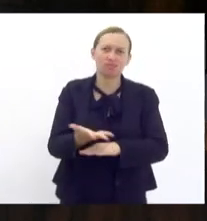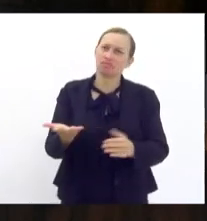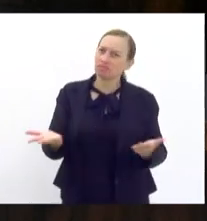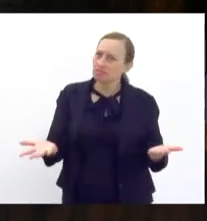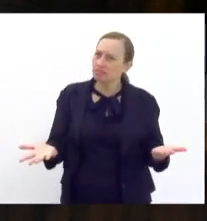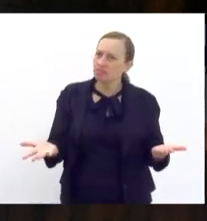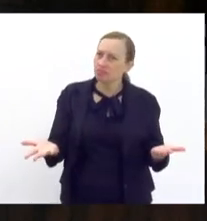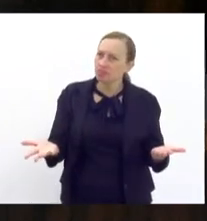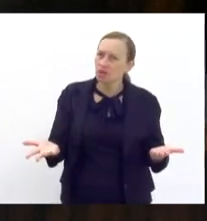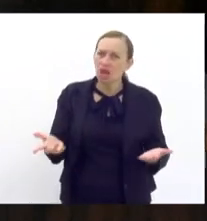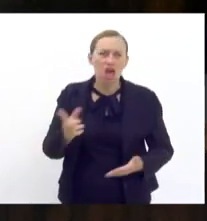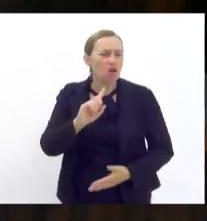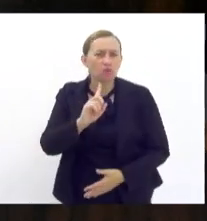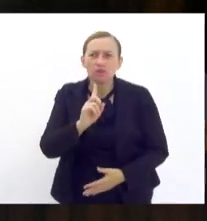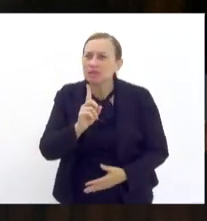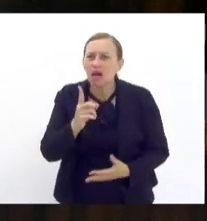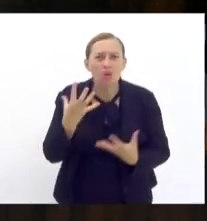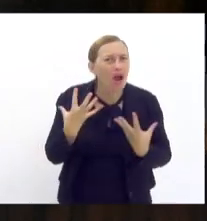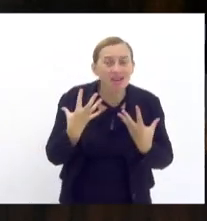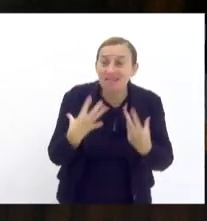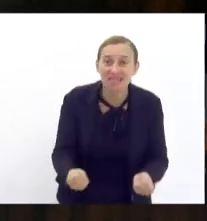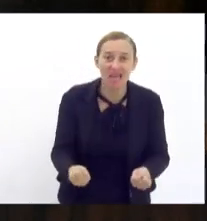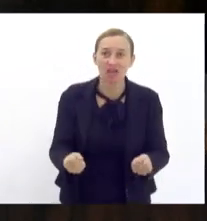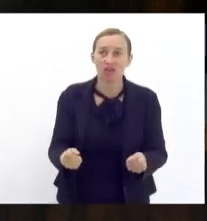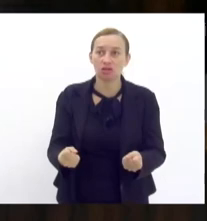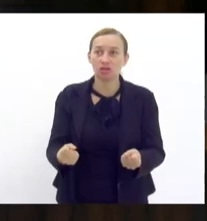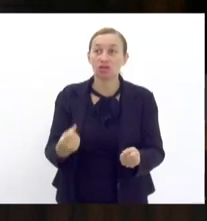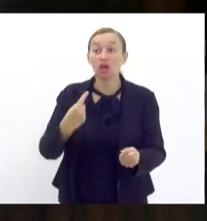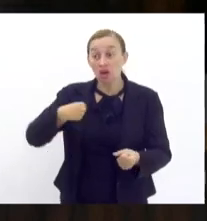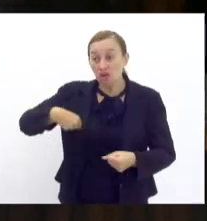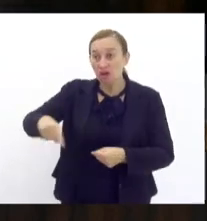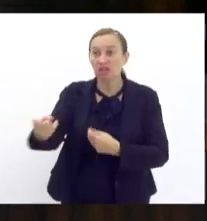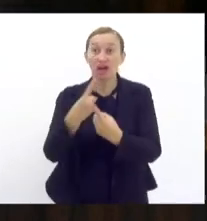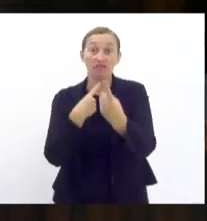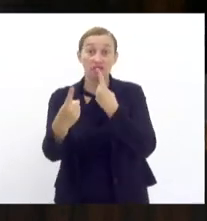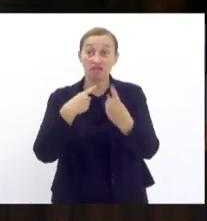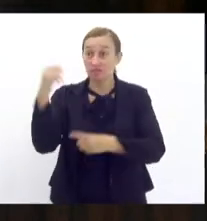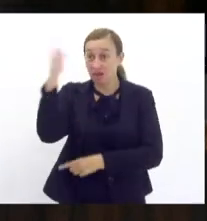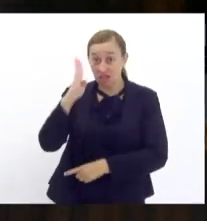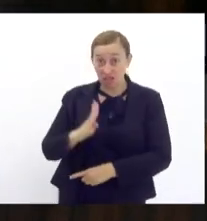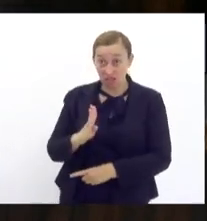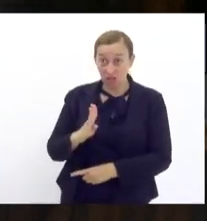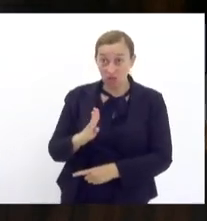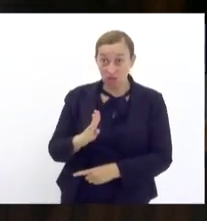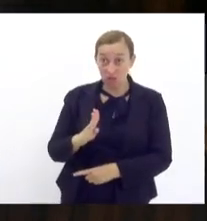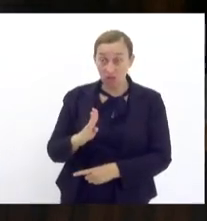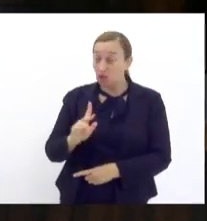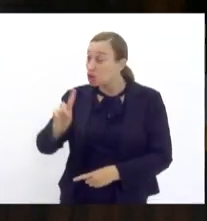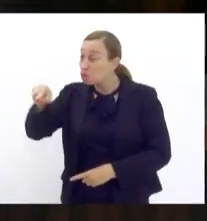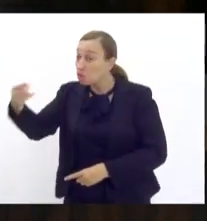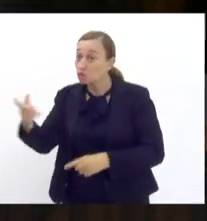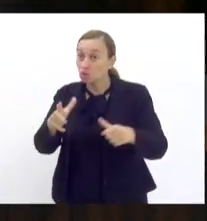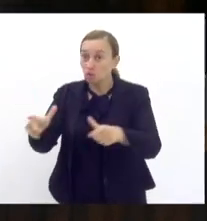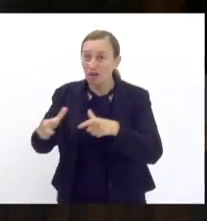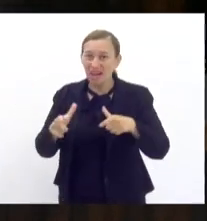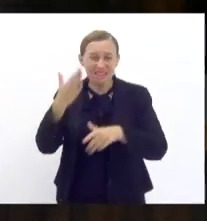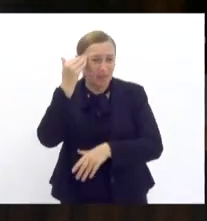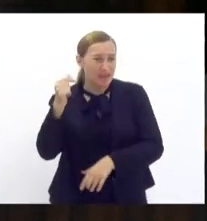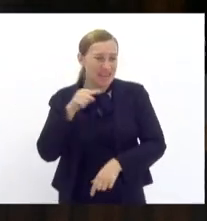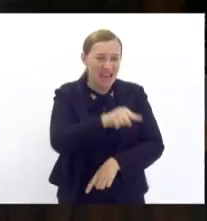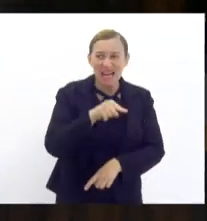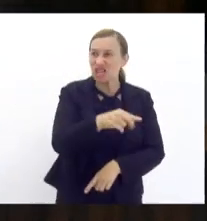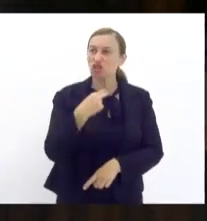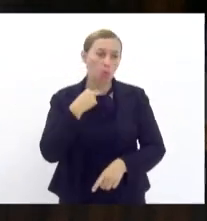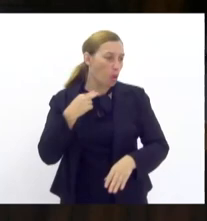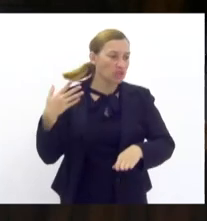eu não consigo me acostumar com isso eu passo da vida Brasil e passo em outras regiões saber que ali eu não